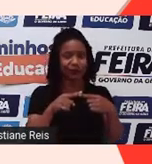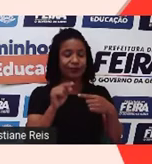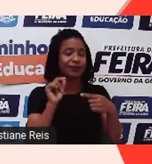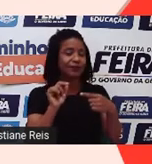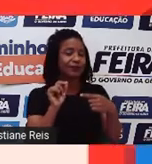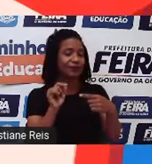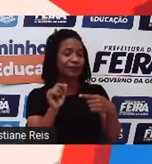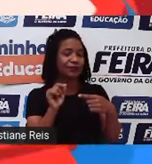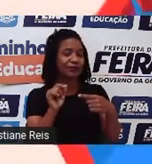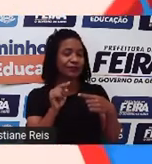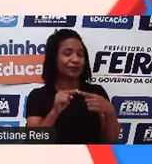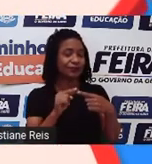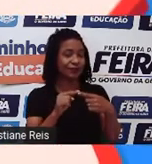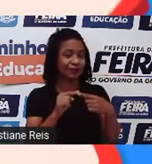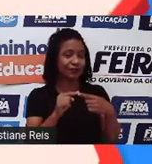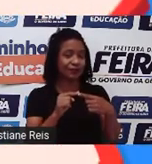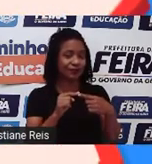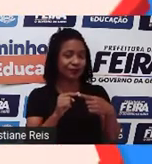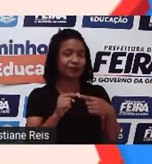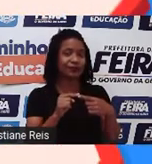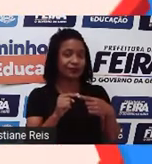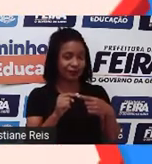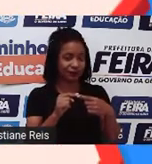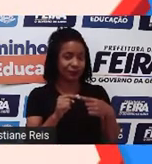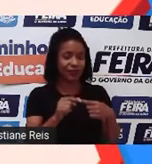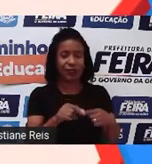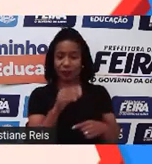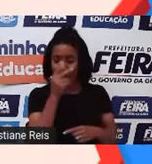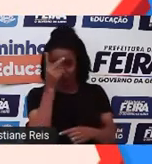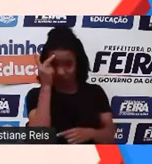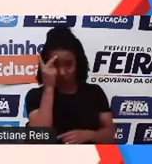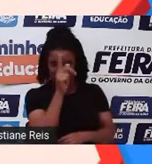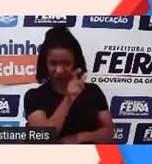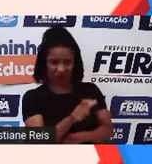opção correta? Esta? Ignorar a pessoa?